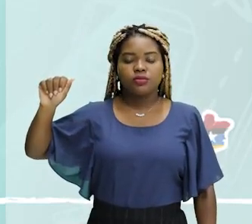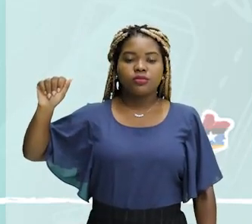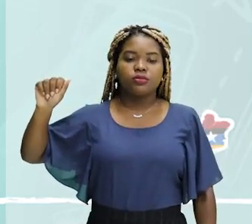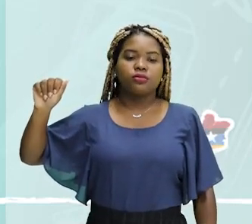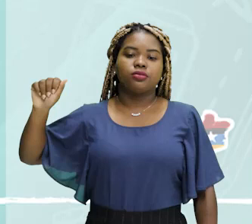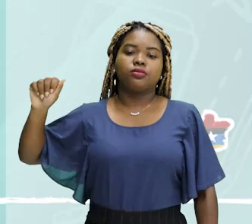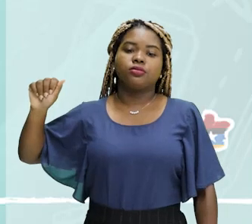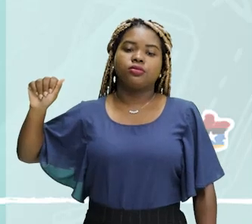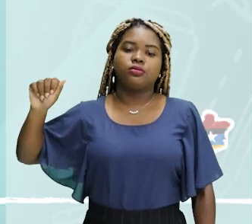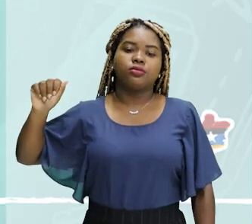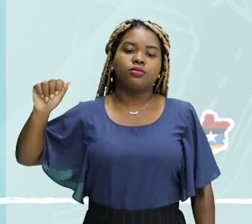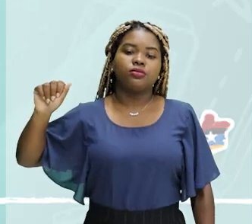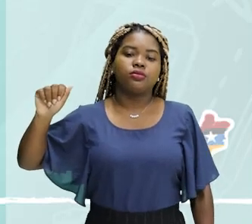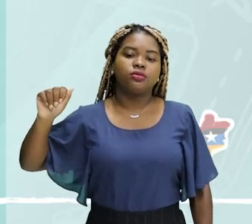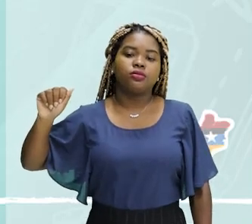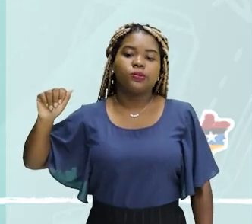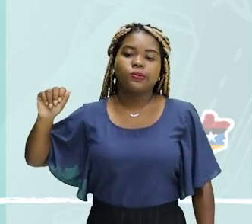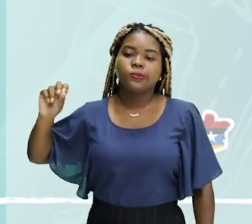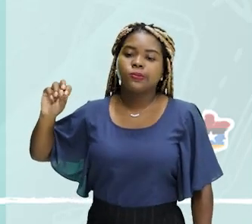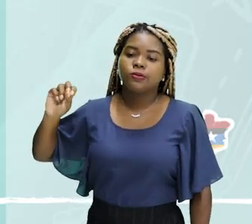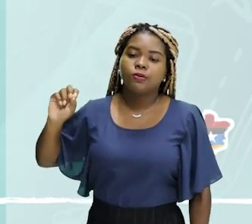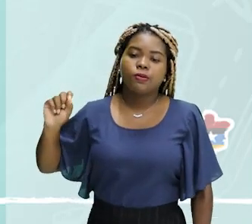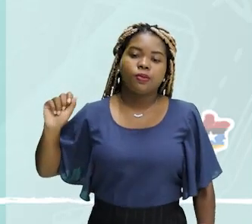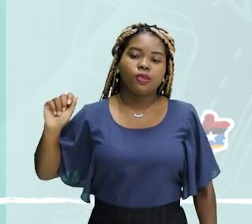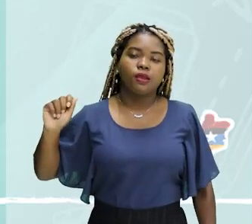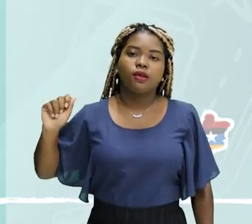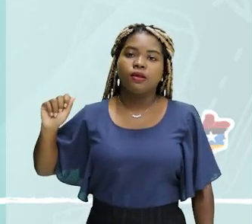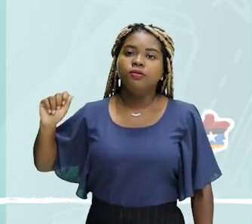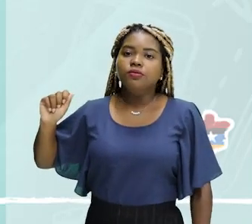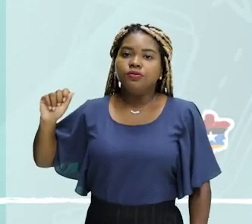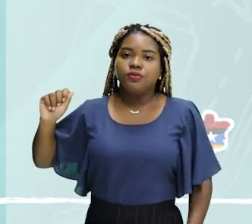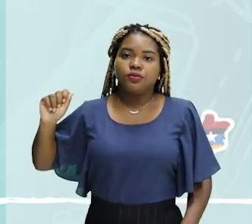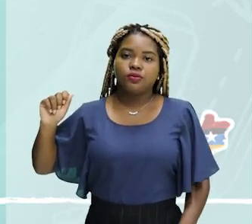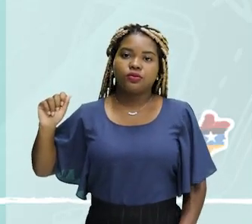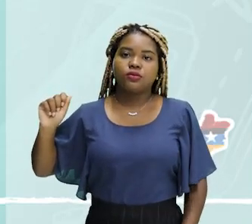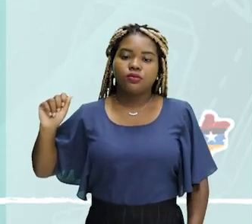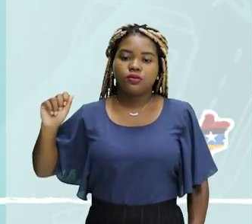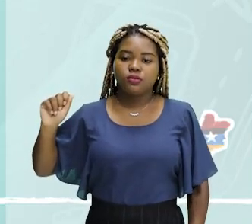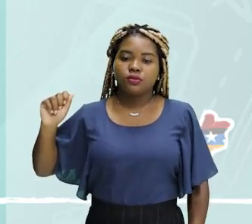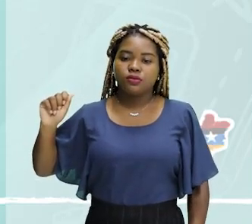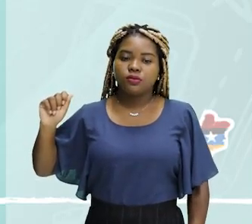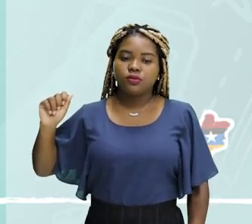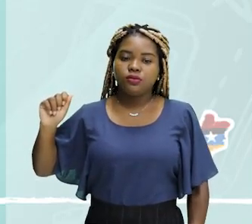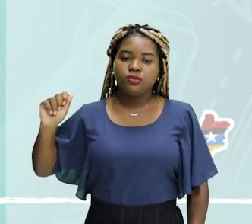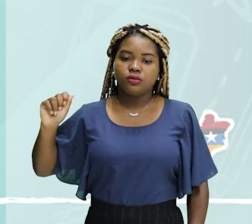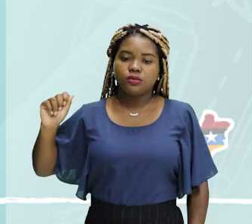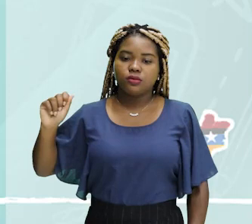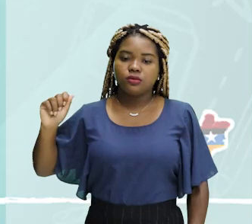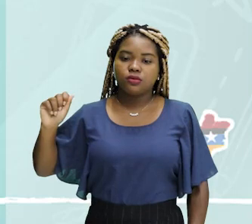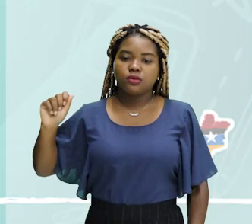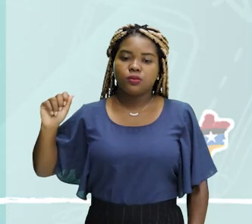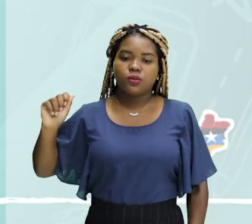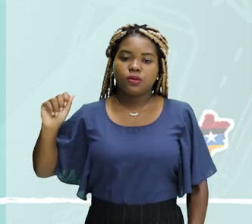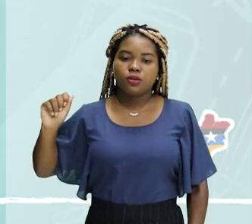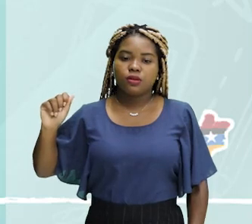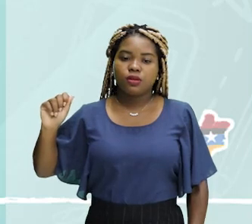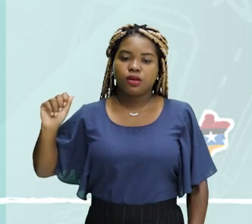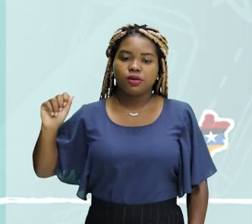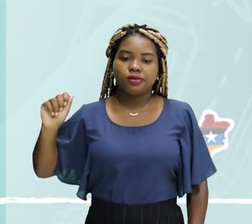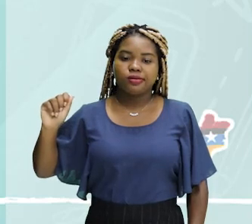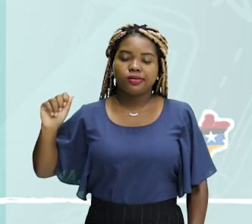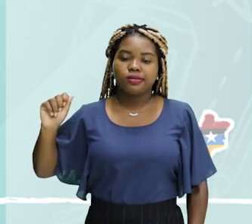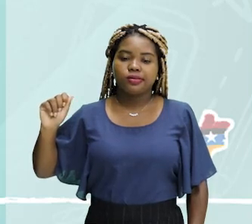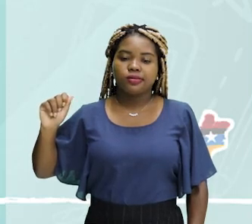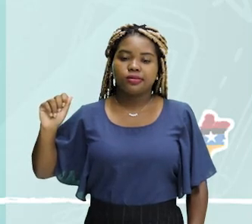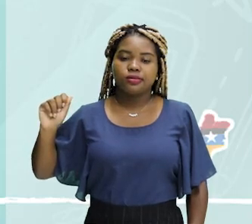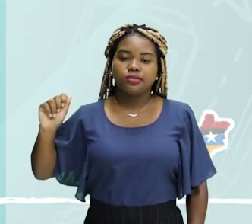sujeito que percebe. Nenhum argumento racional ou conjunto de regras poderá convencer de que um objeto é belo se não pudermos percebê